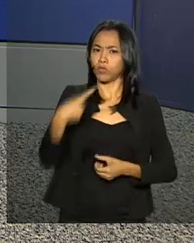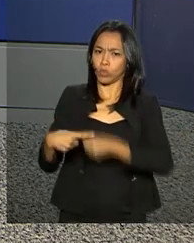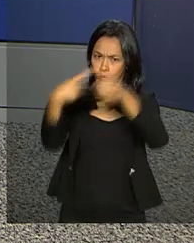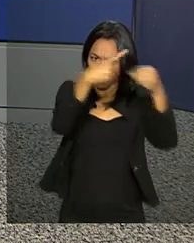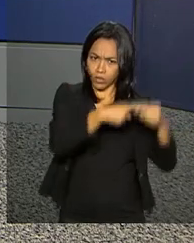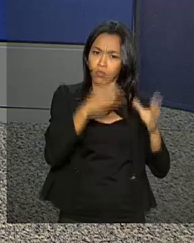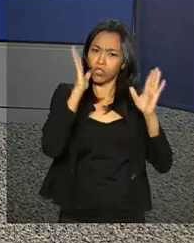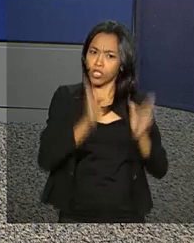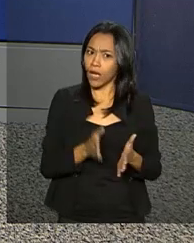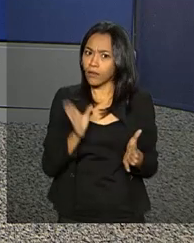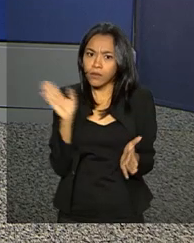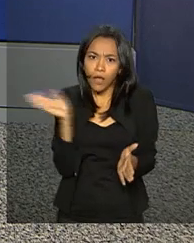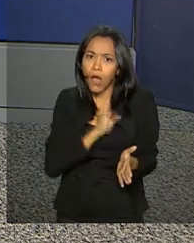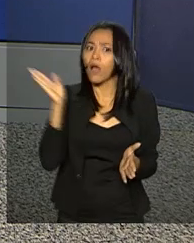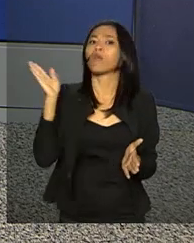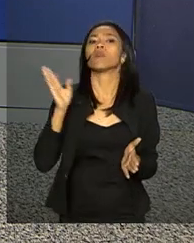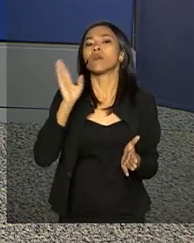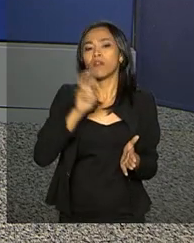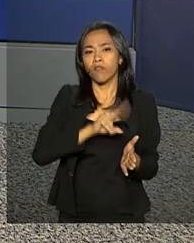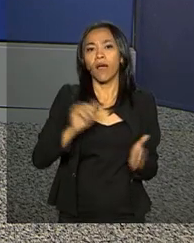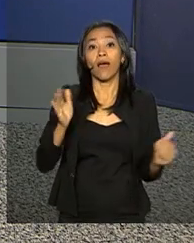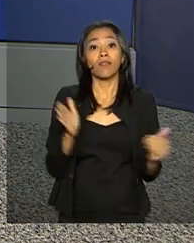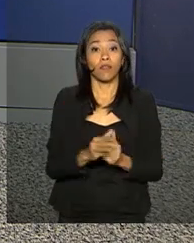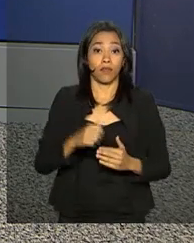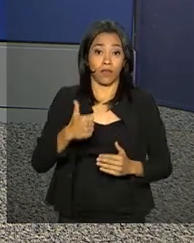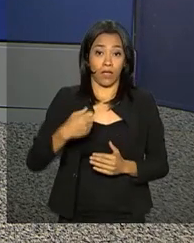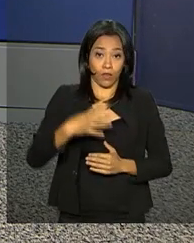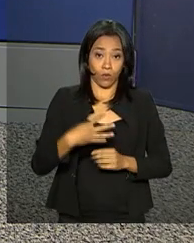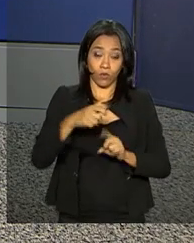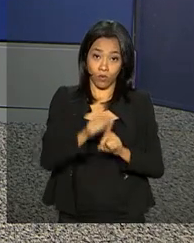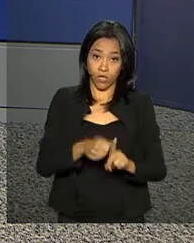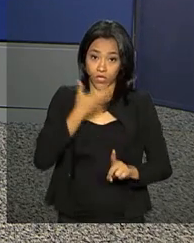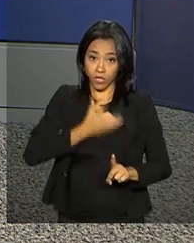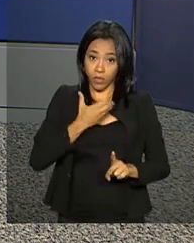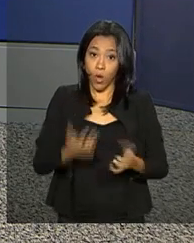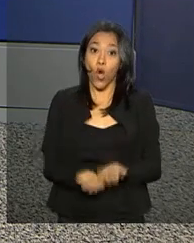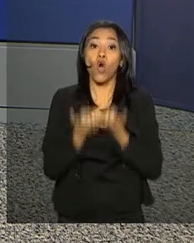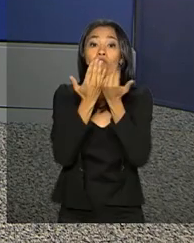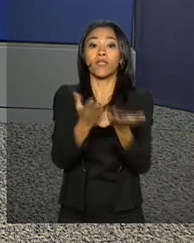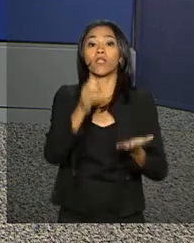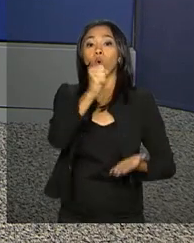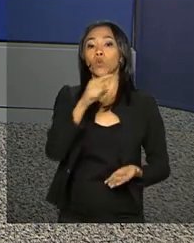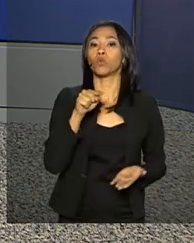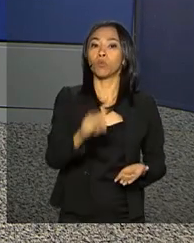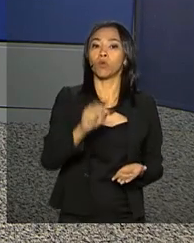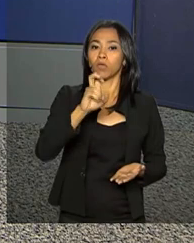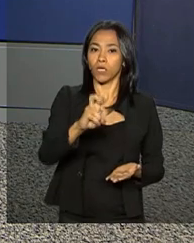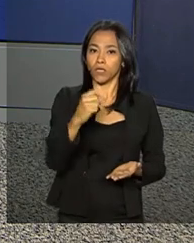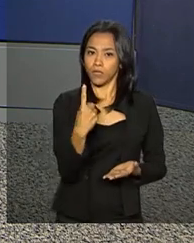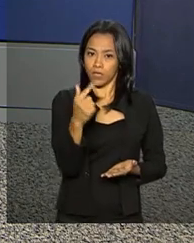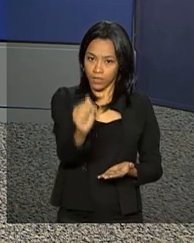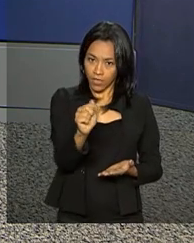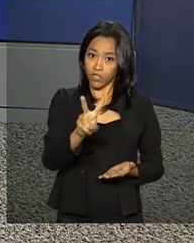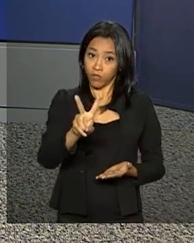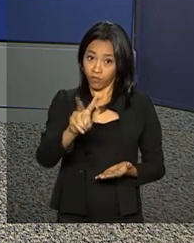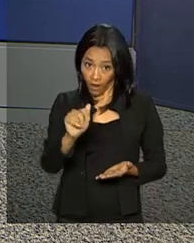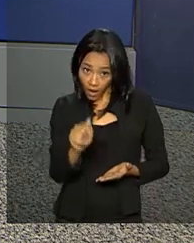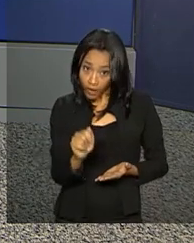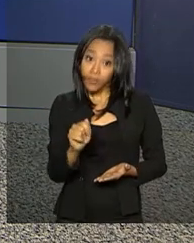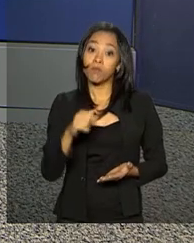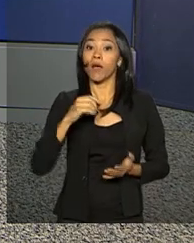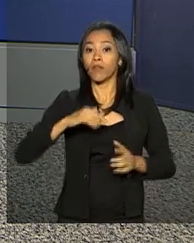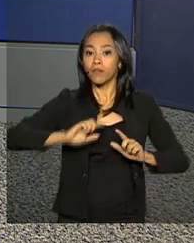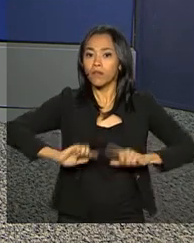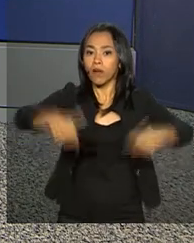alocados é imediata e vai até 14 de dezembro. São ofertadas 8.517 vagas para